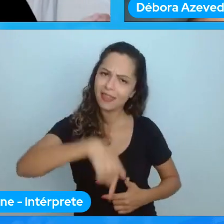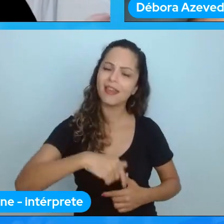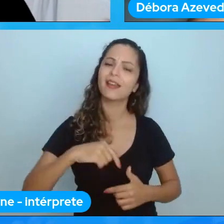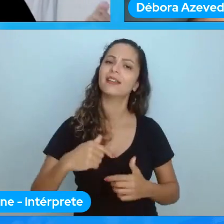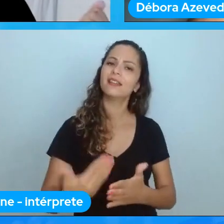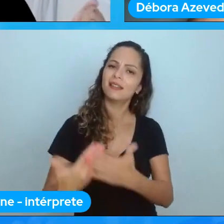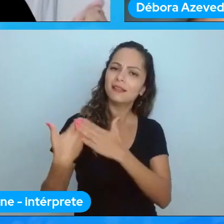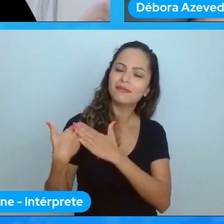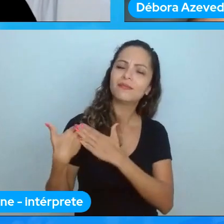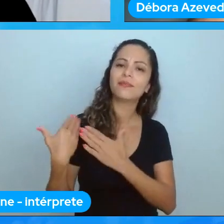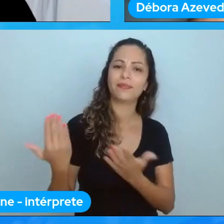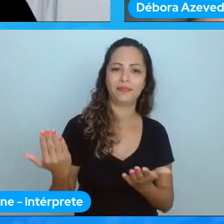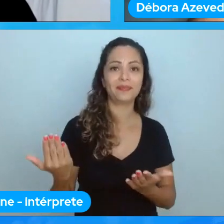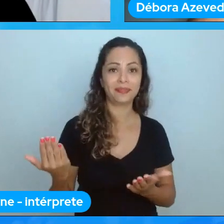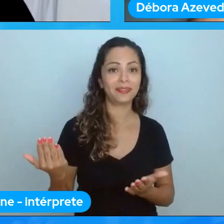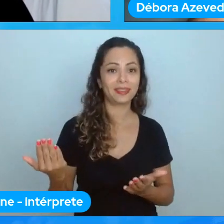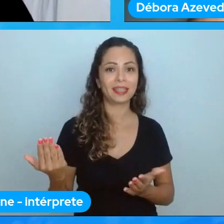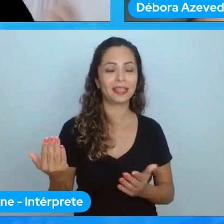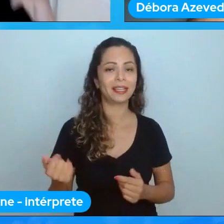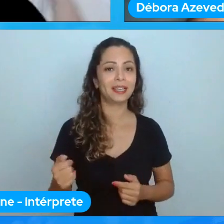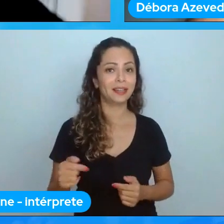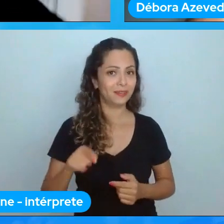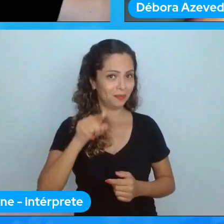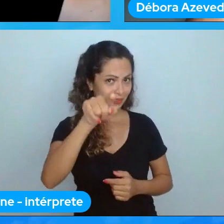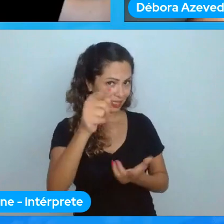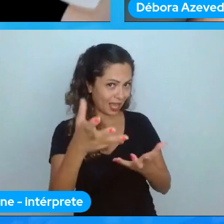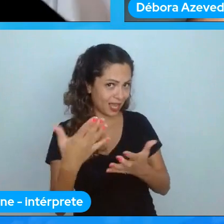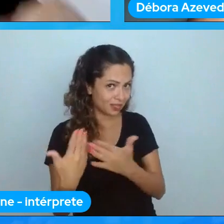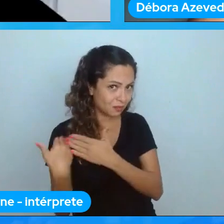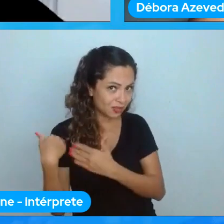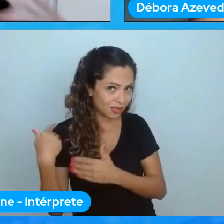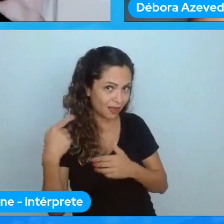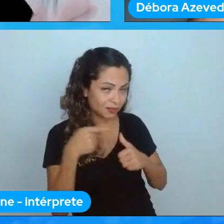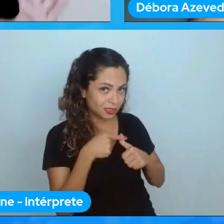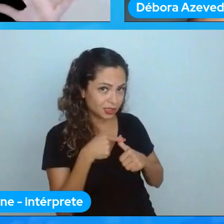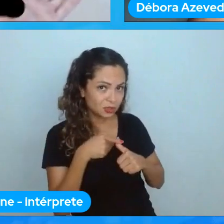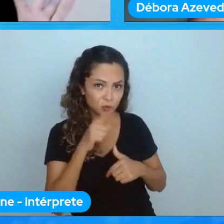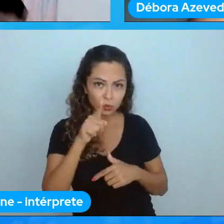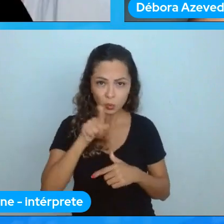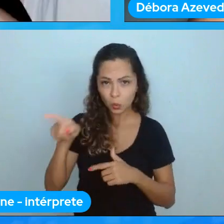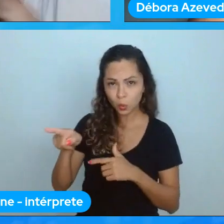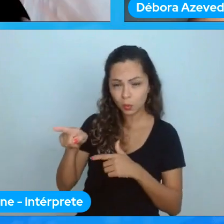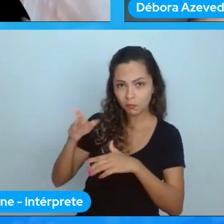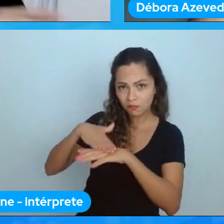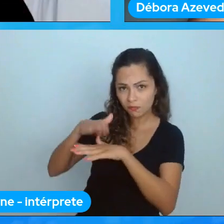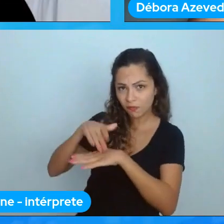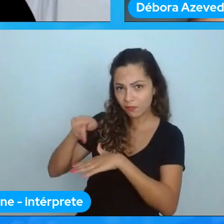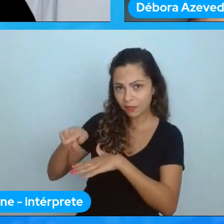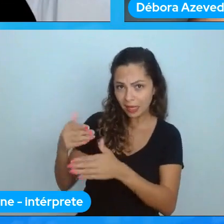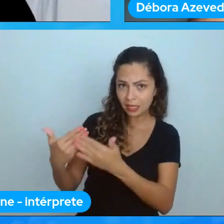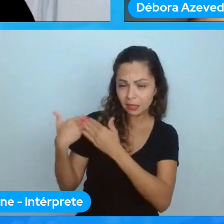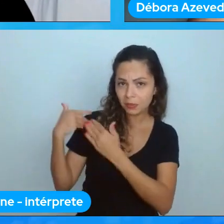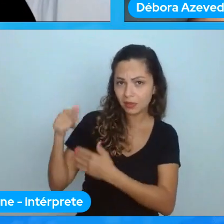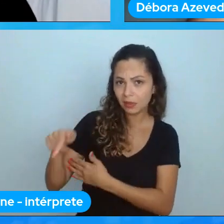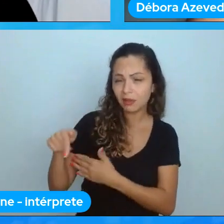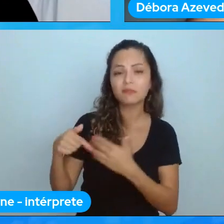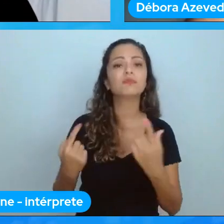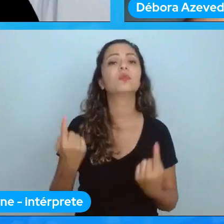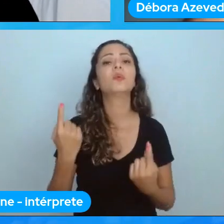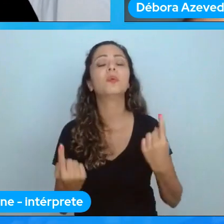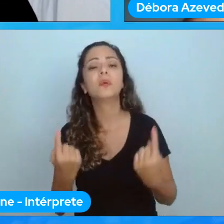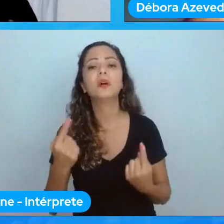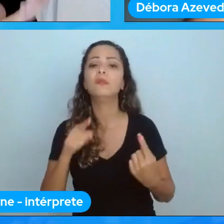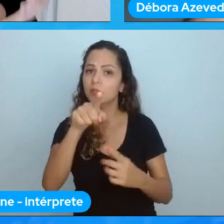você quer pegar ser responsável por isso aqui você quer ficar aqui nesse ponto você pode me ajudar nisso aqui